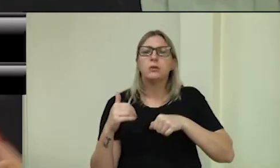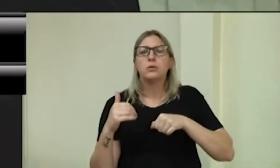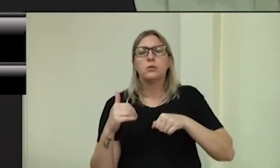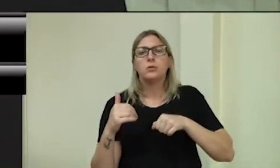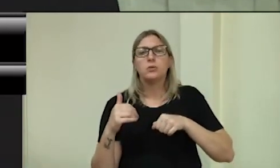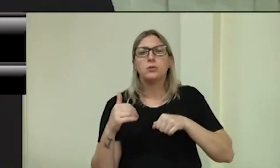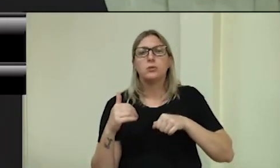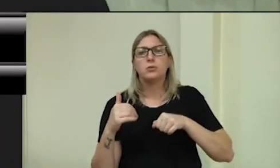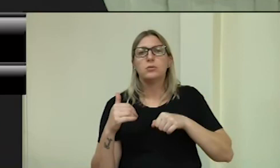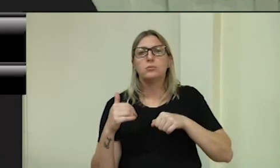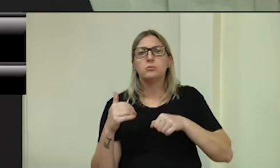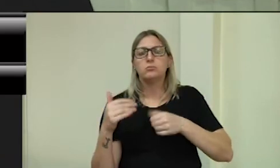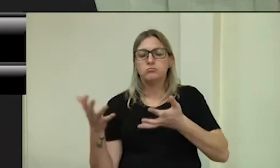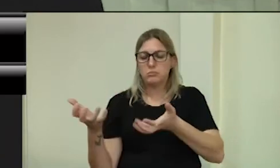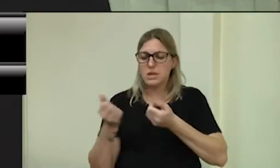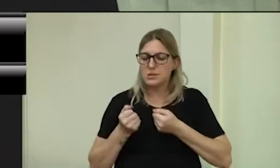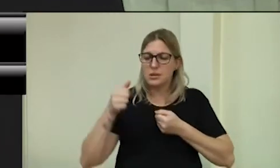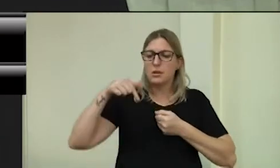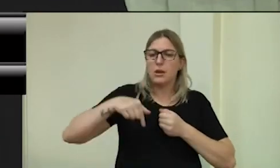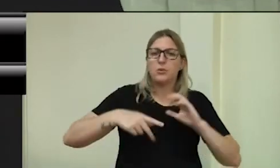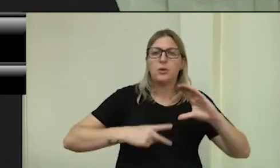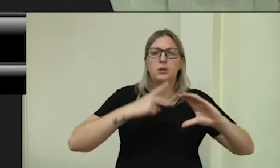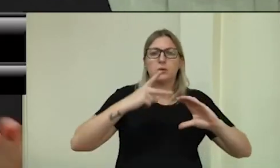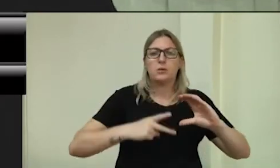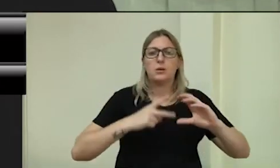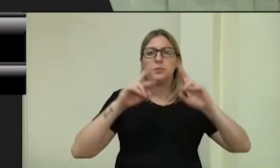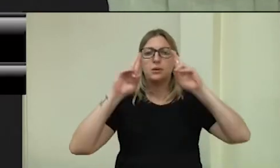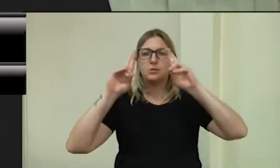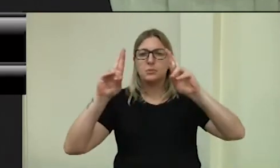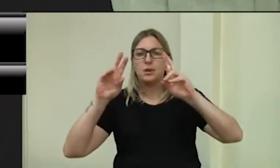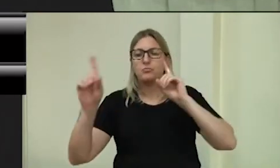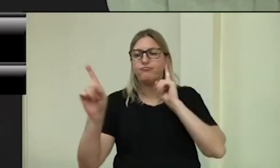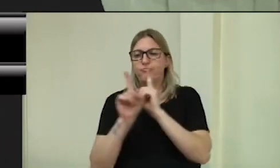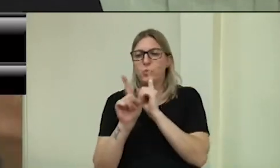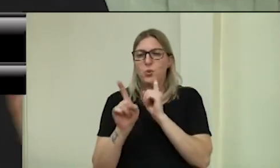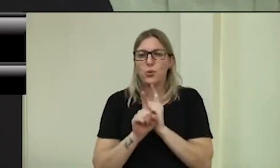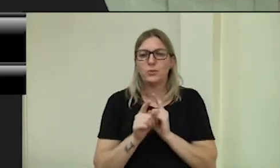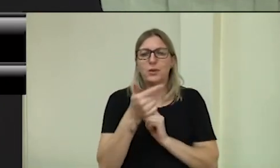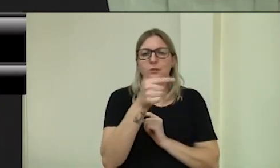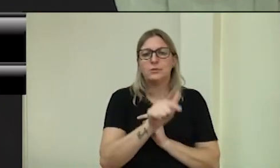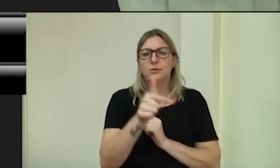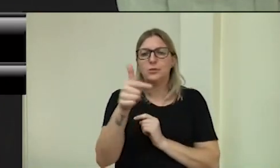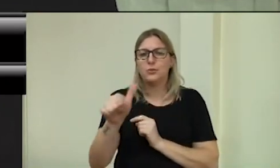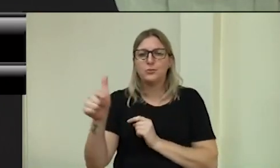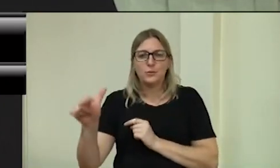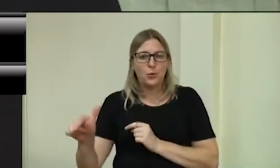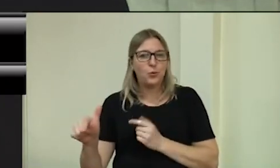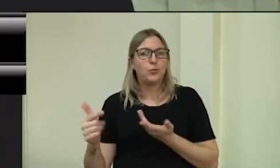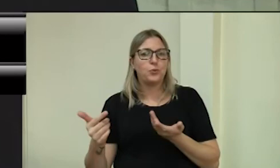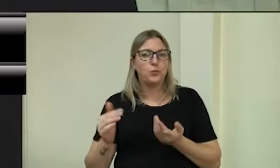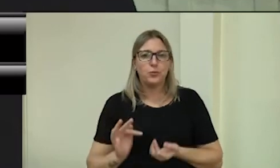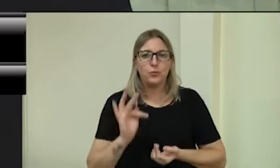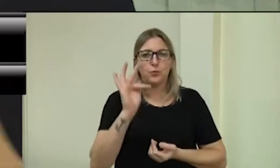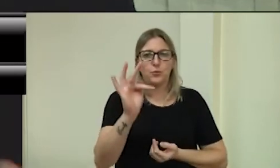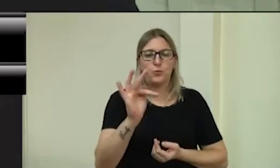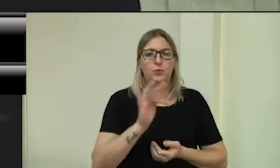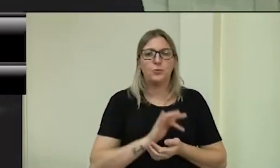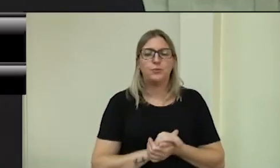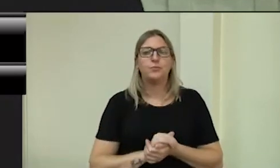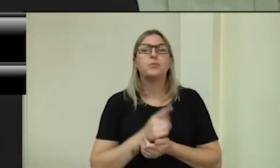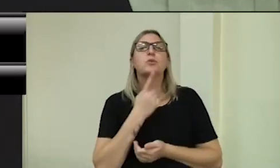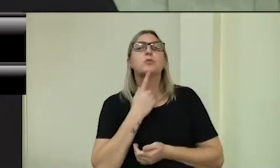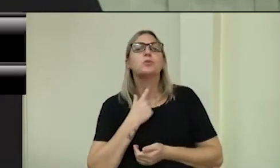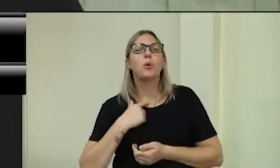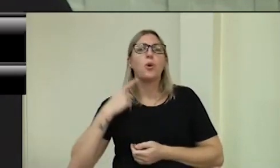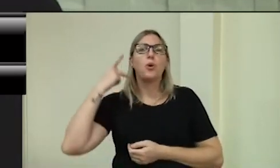ter me recebido nesta casa. E espero a gente se encontrar de novo outras vezes, não é? E gosto